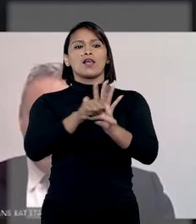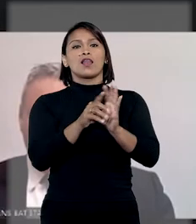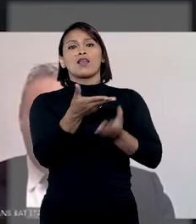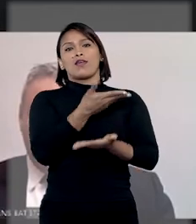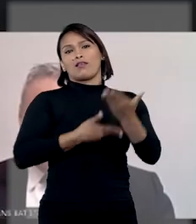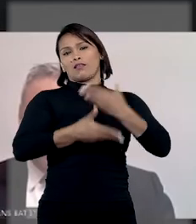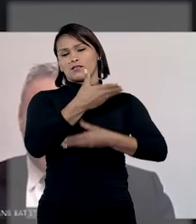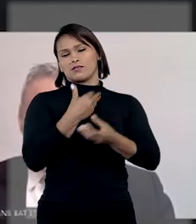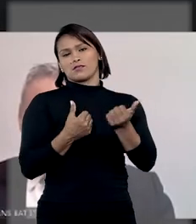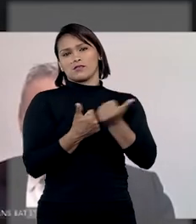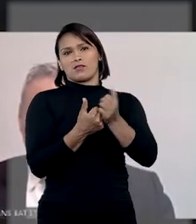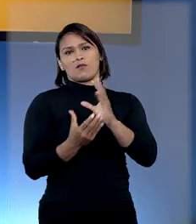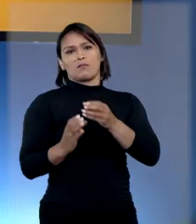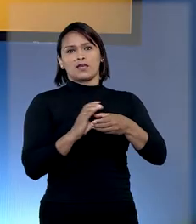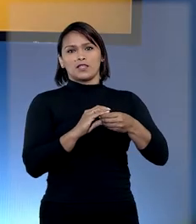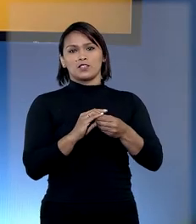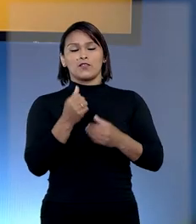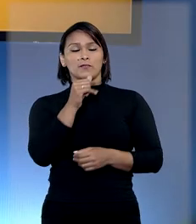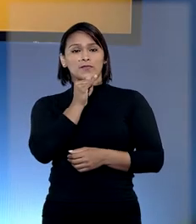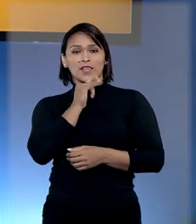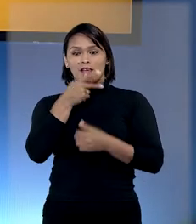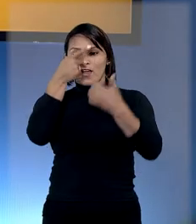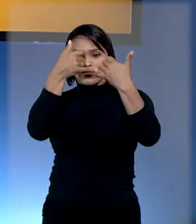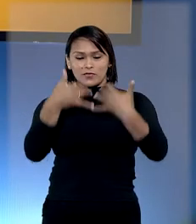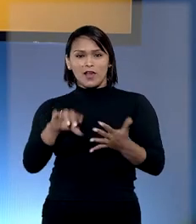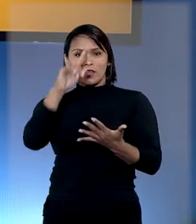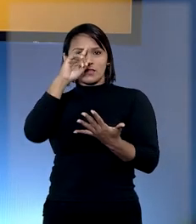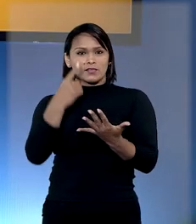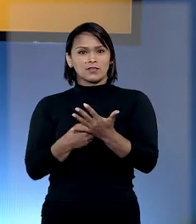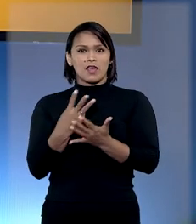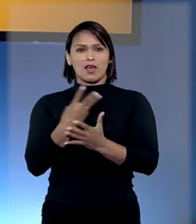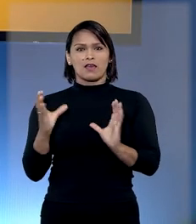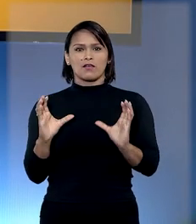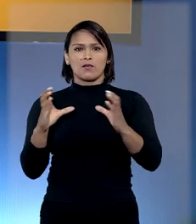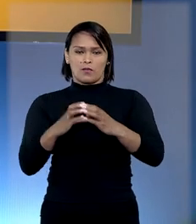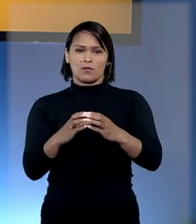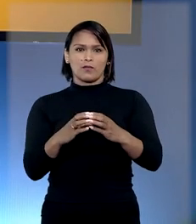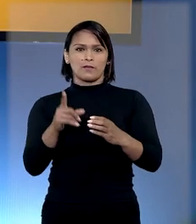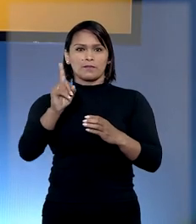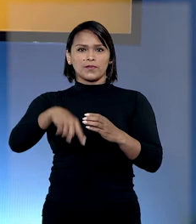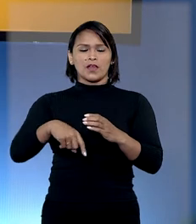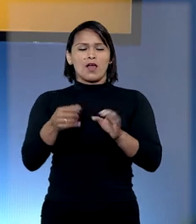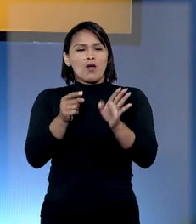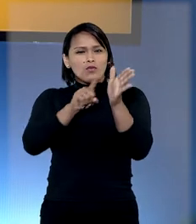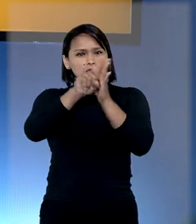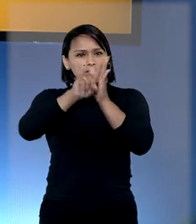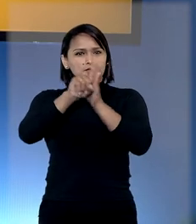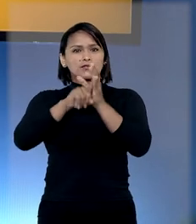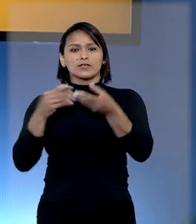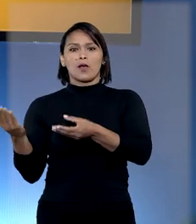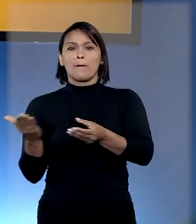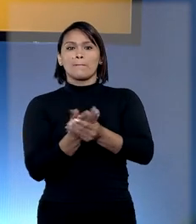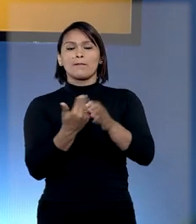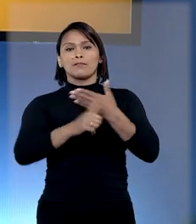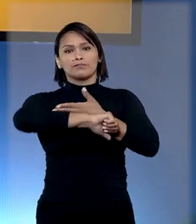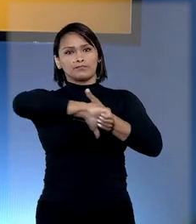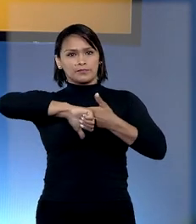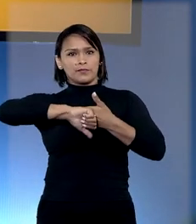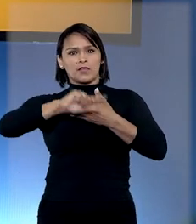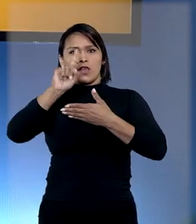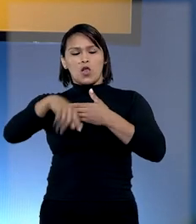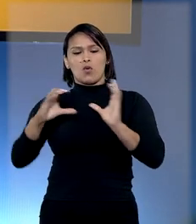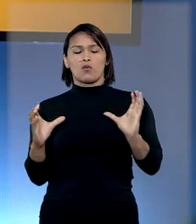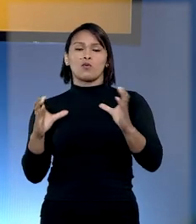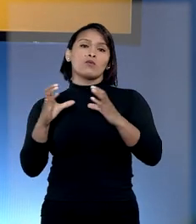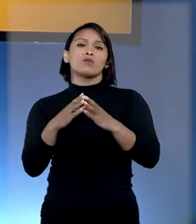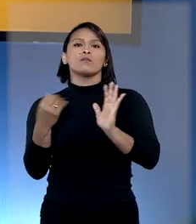Lei das Cooperativas. Ainda falando em decisões da terceira turma, ao apreciar uma ação por danos morais,